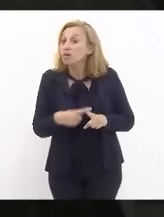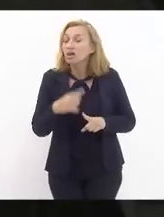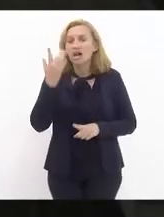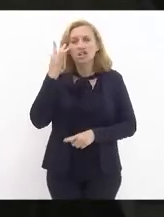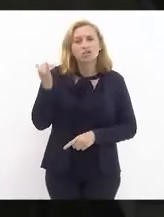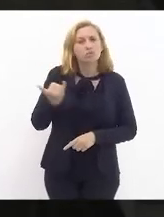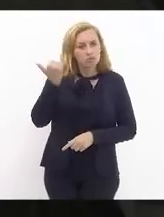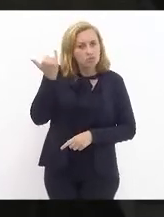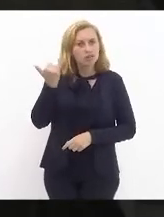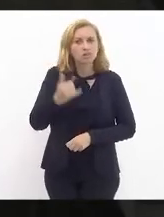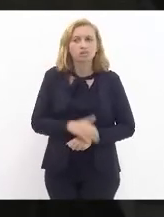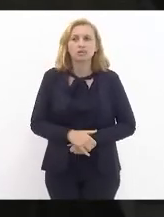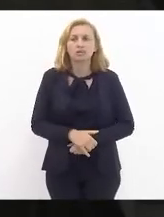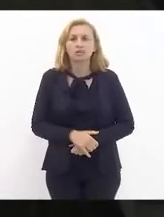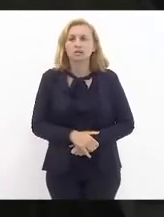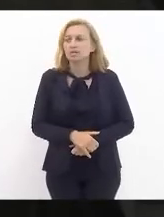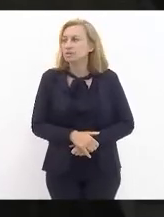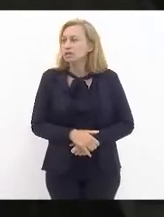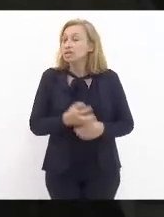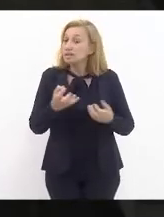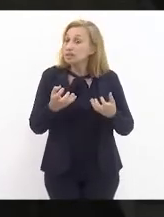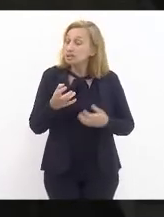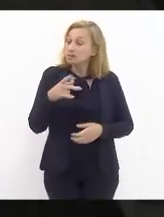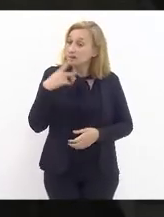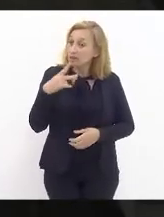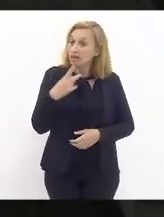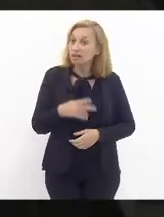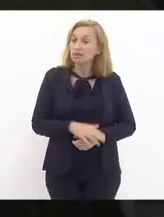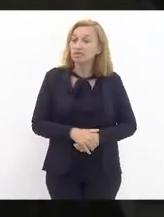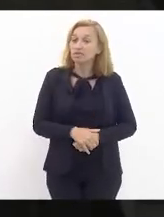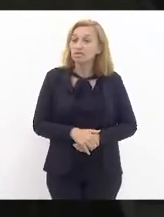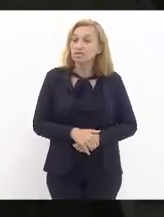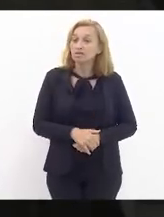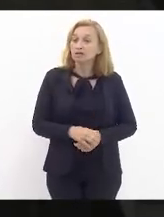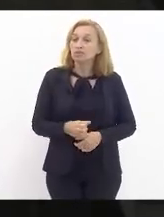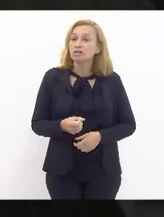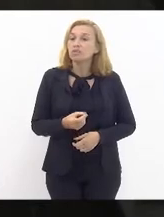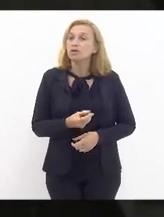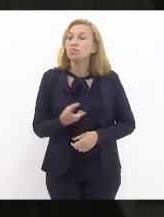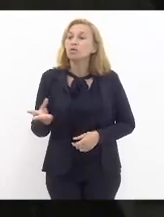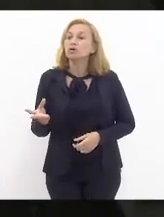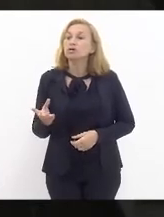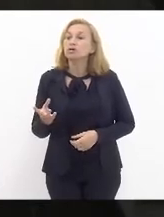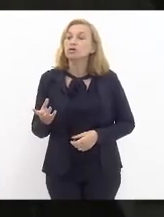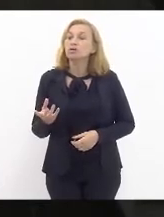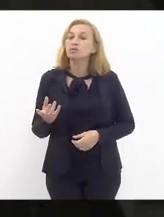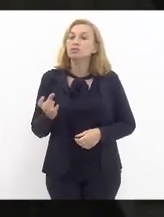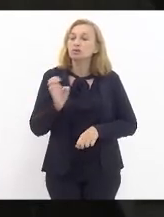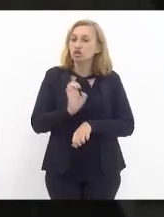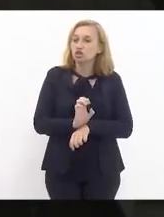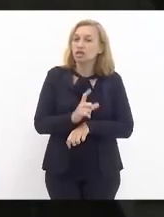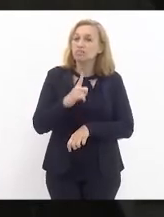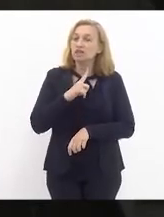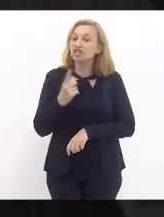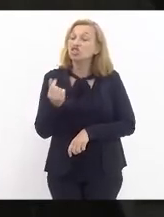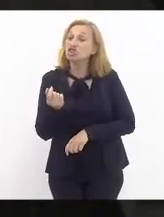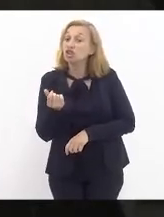relevante e quis verificar quanto é que o Estado tem de caixa hoje. Caixa.